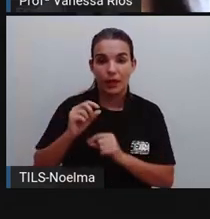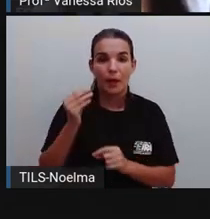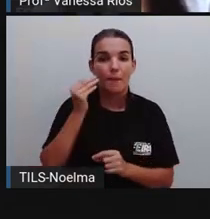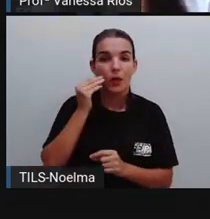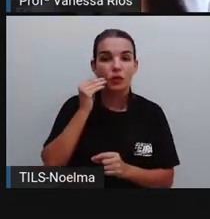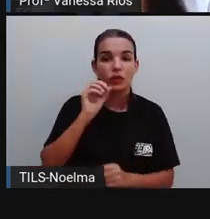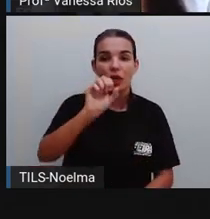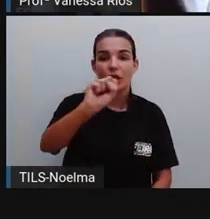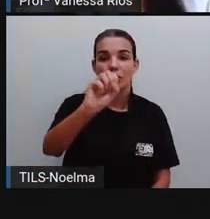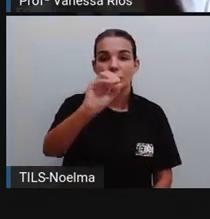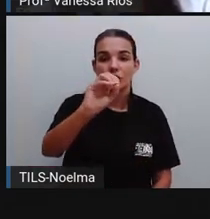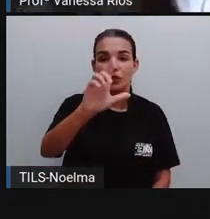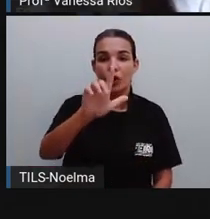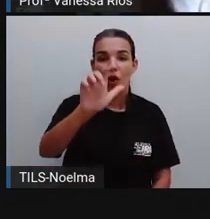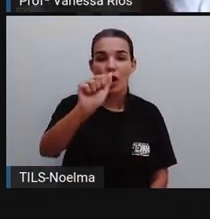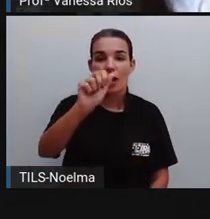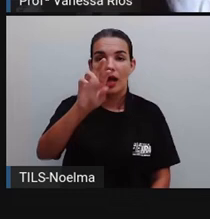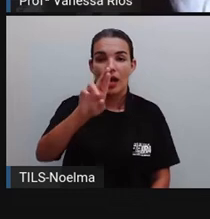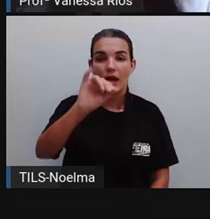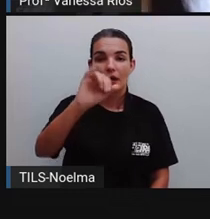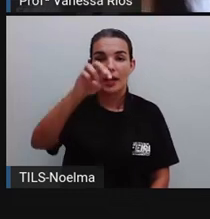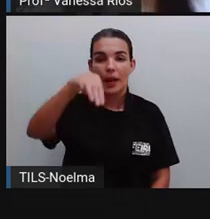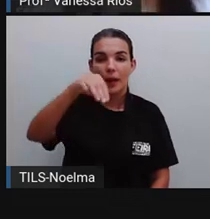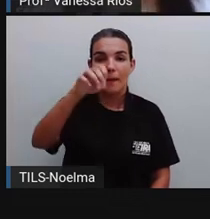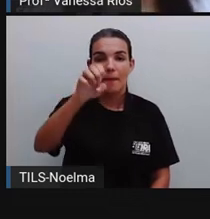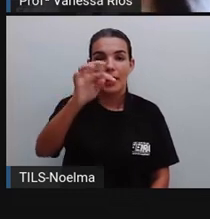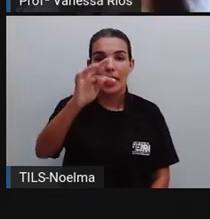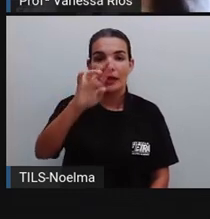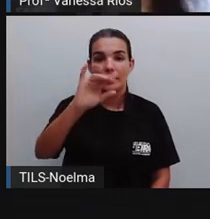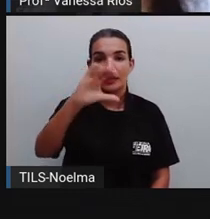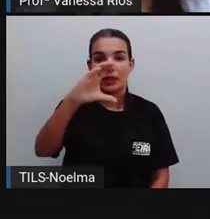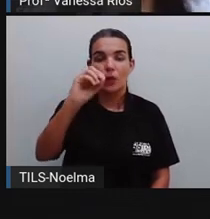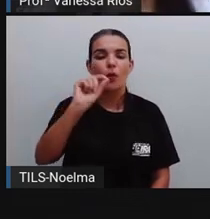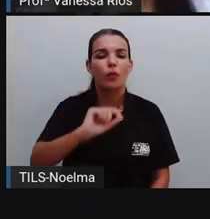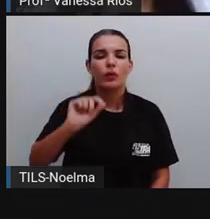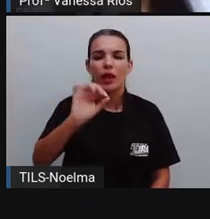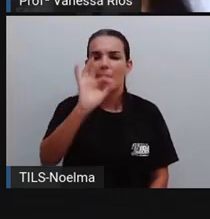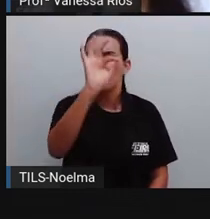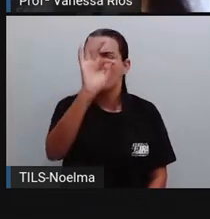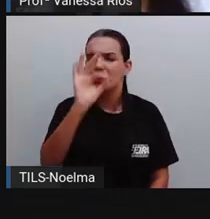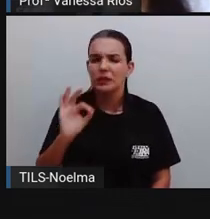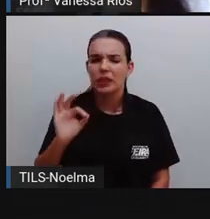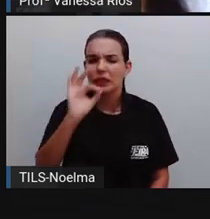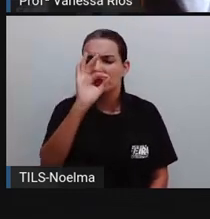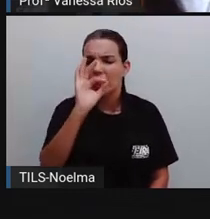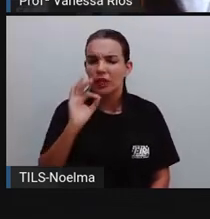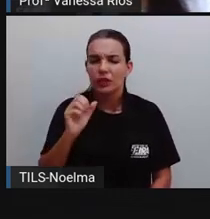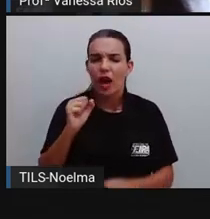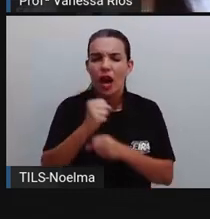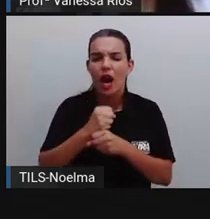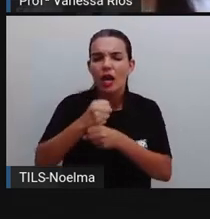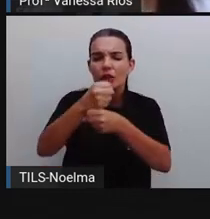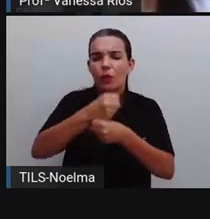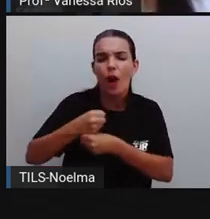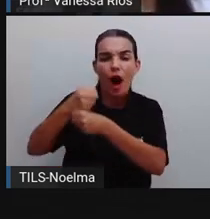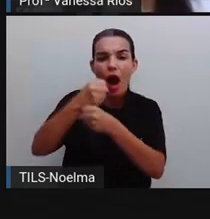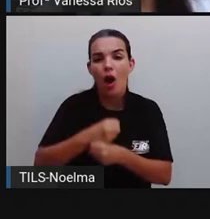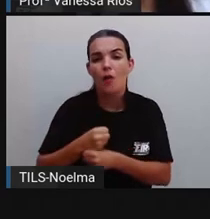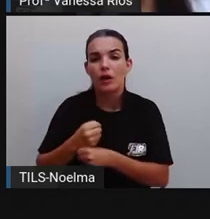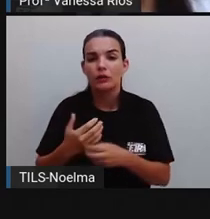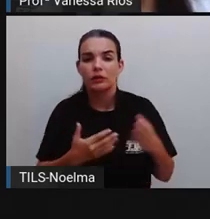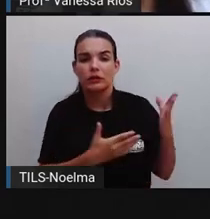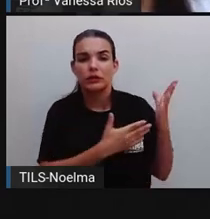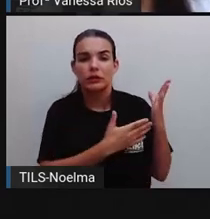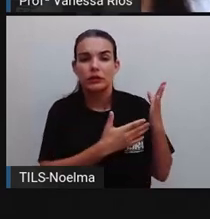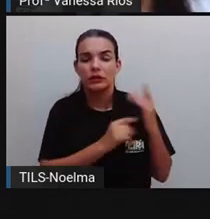solarimétrico do Brasil. Uma média anual da irradiação diária. Esse é um mapa